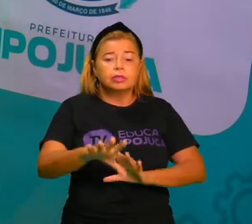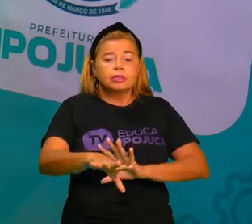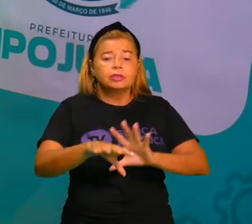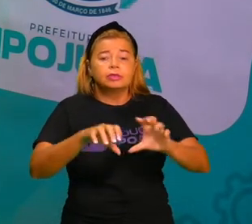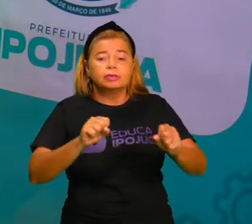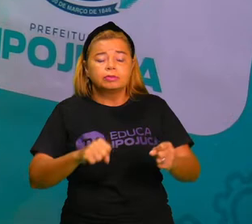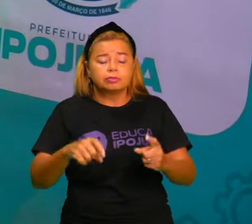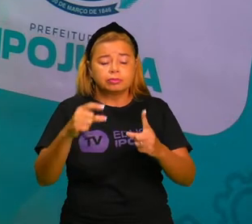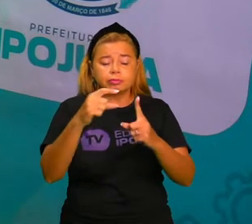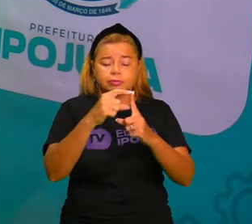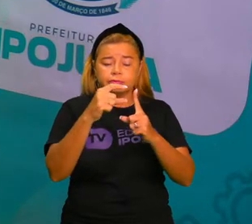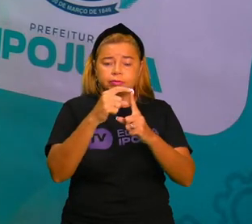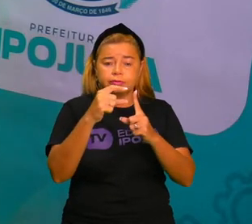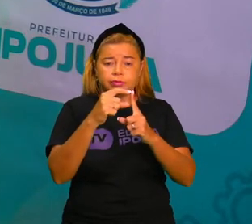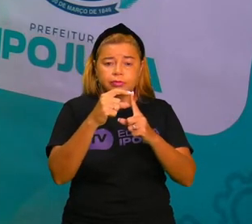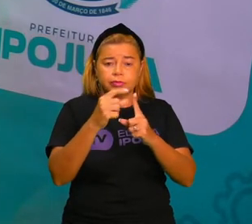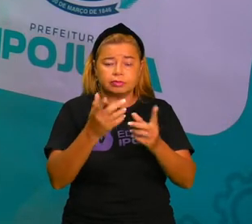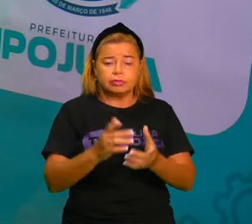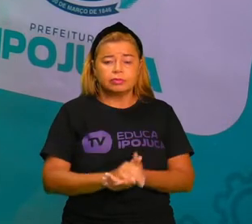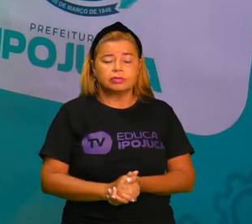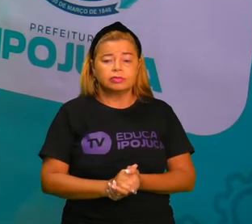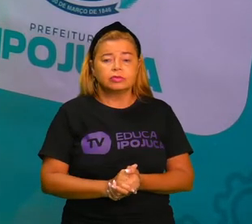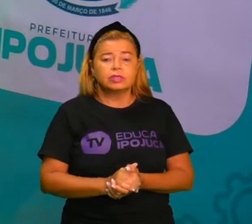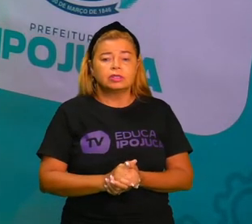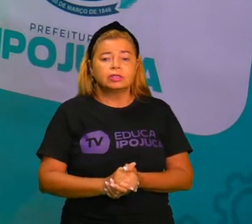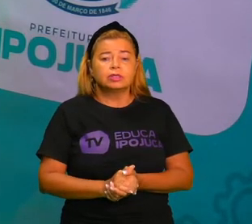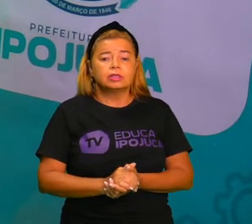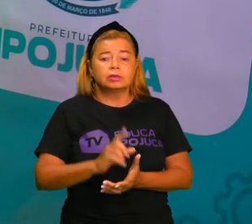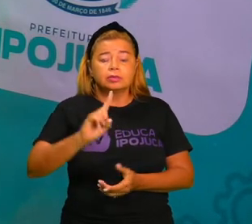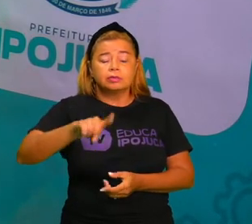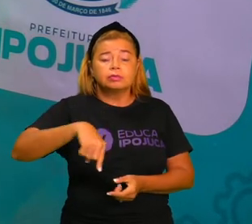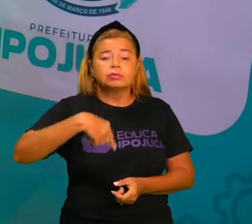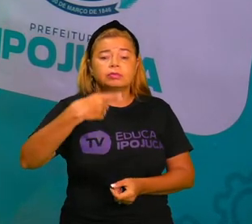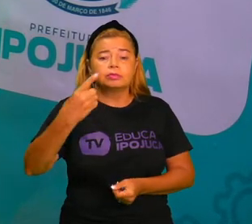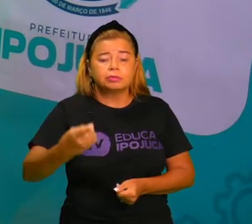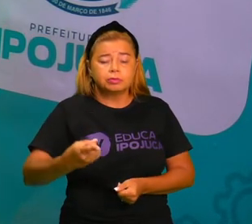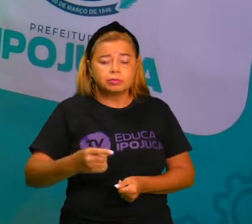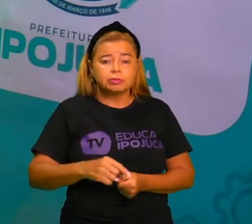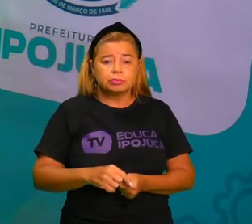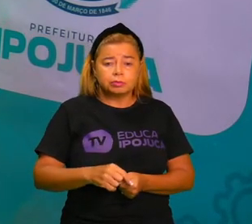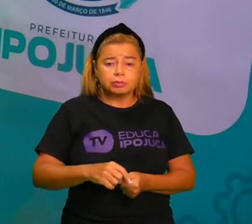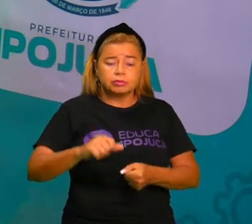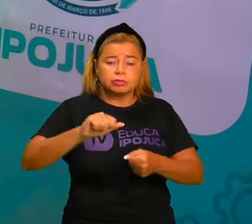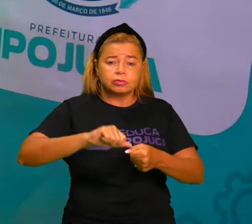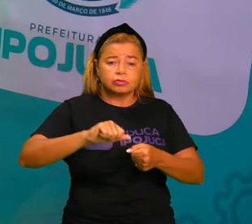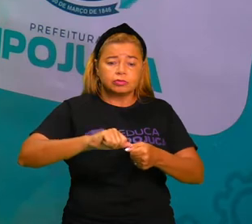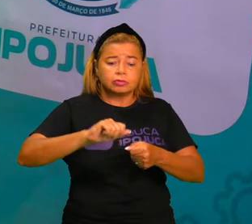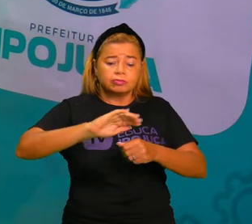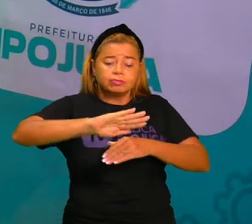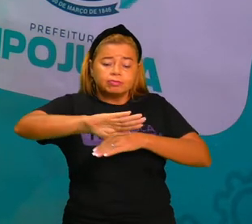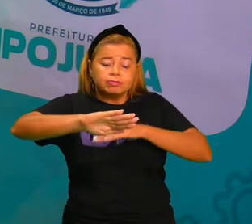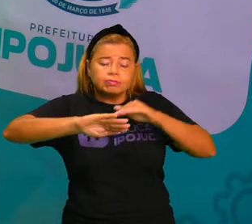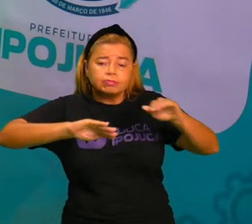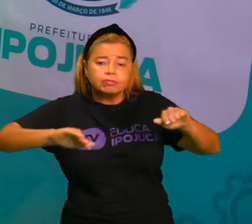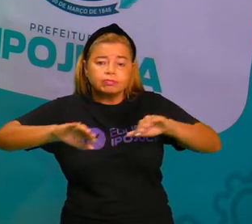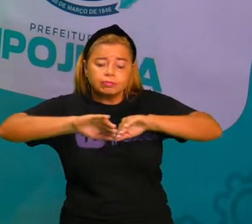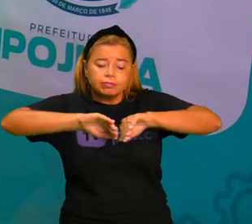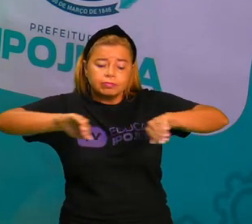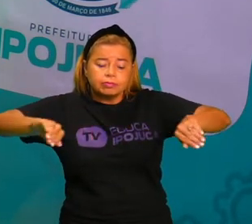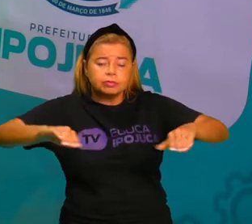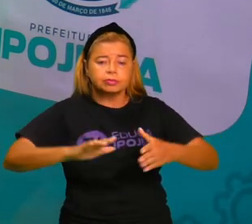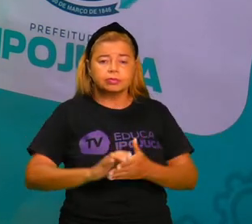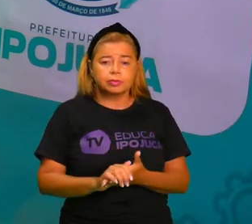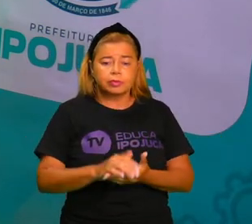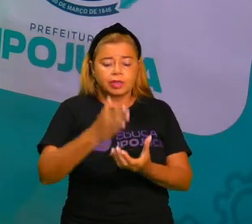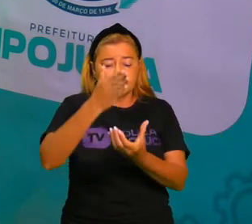Para depois vocês chegarem a fazer a separação das sílabas. Classificando as palavras quanto ao